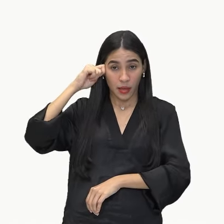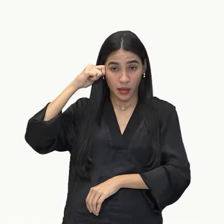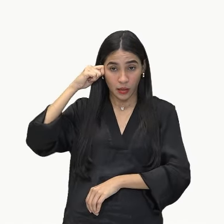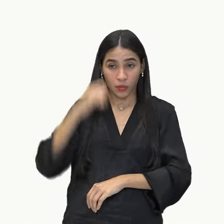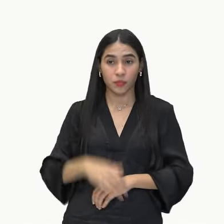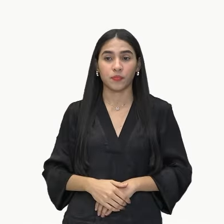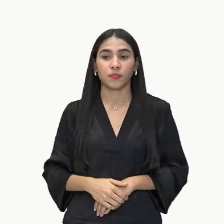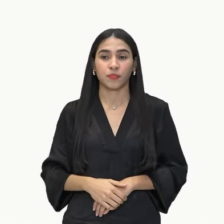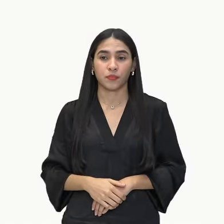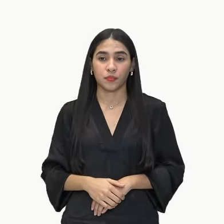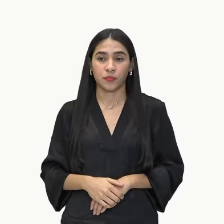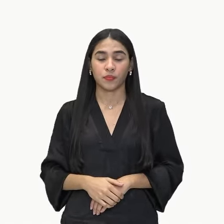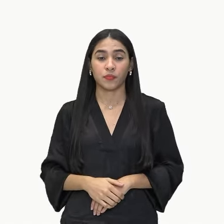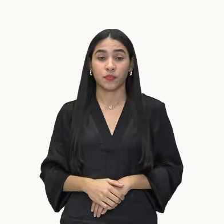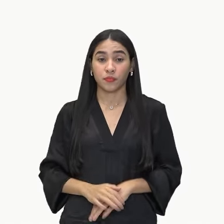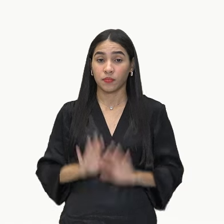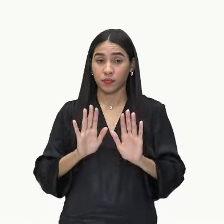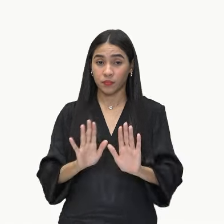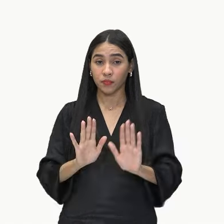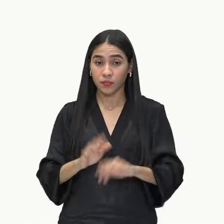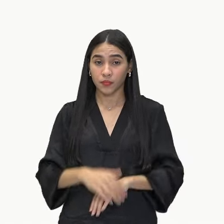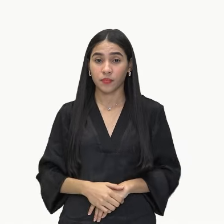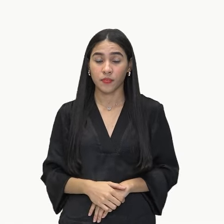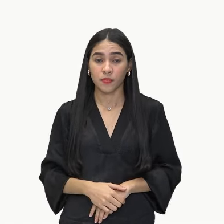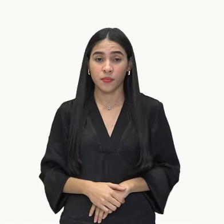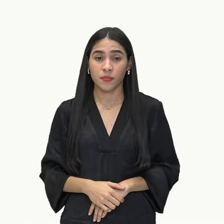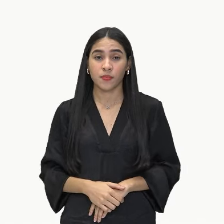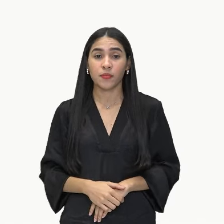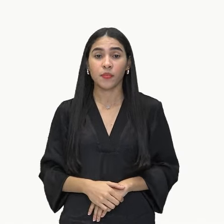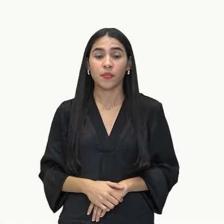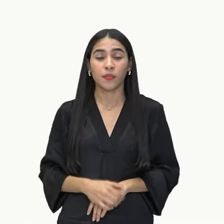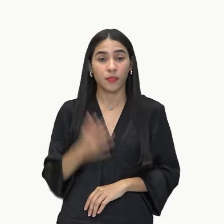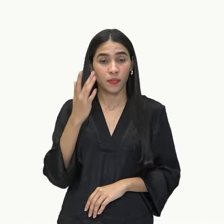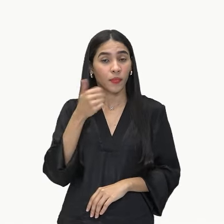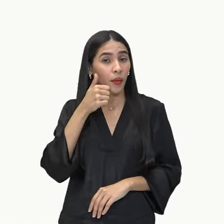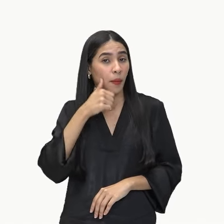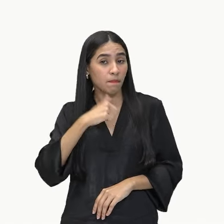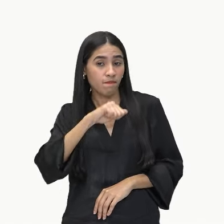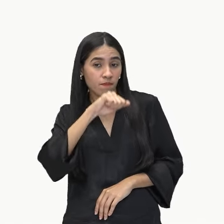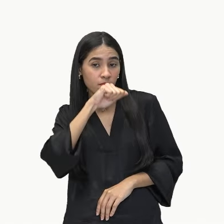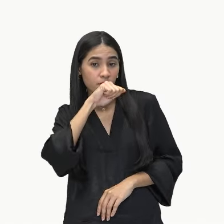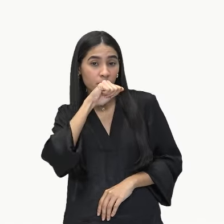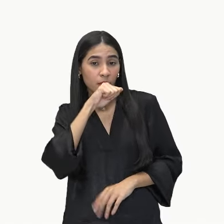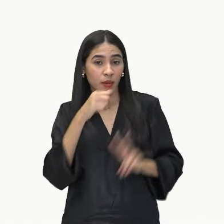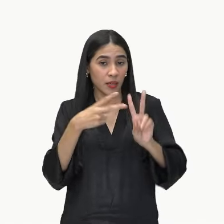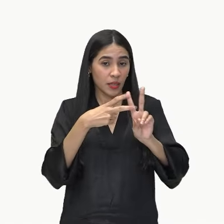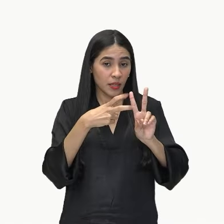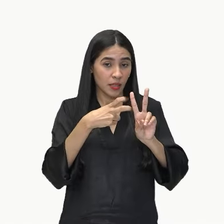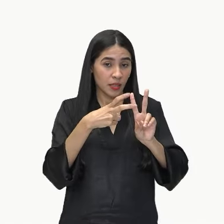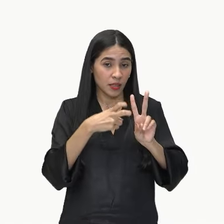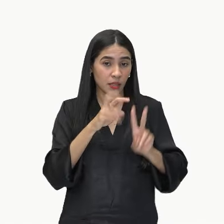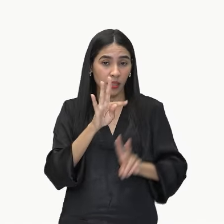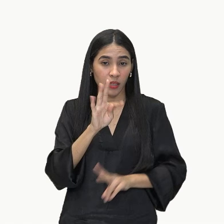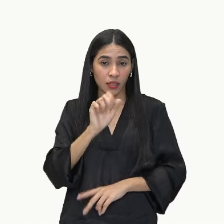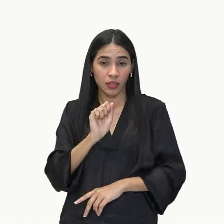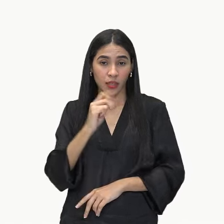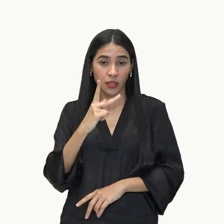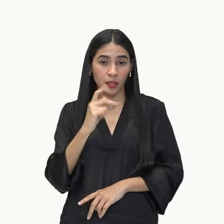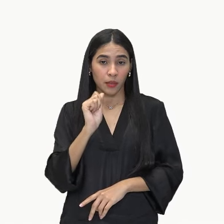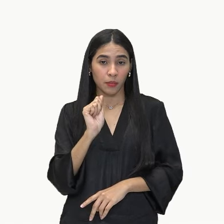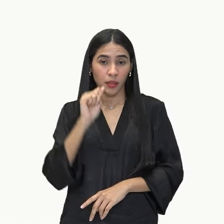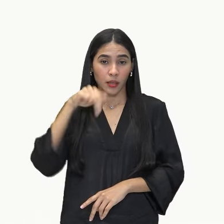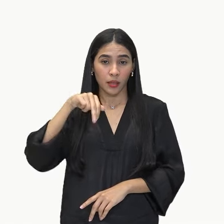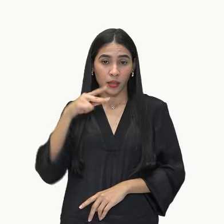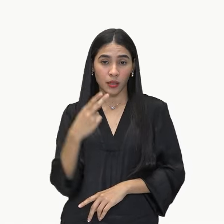retinto. Porém, a mãe dele, a índia Tapanhumas era